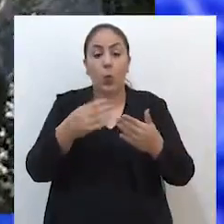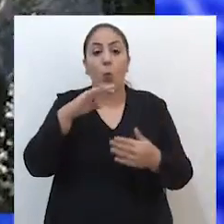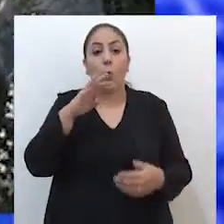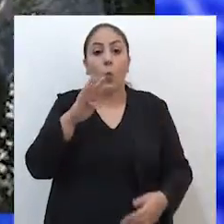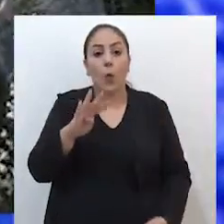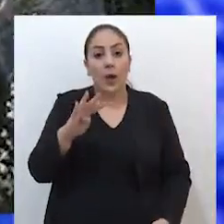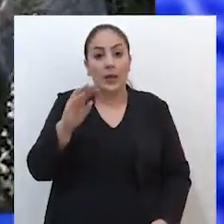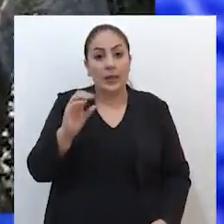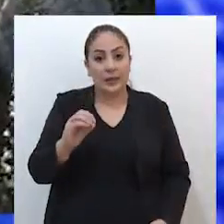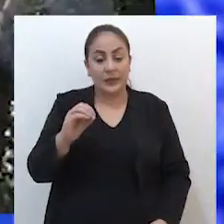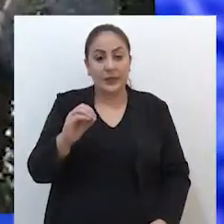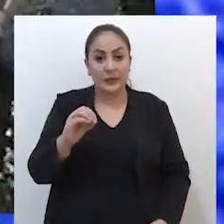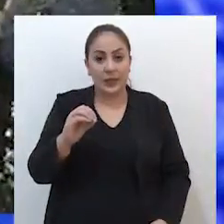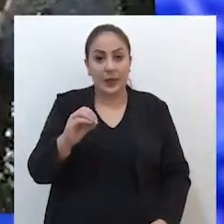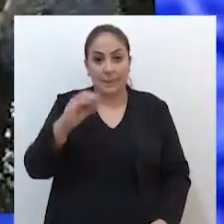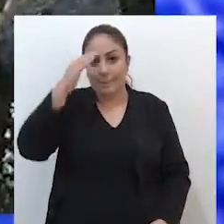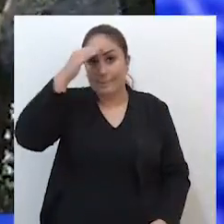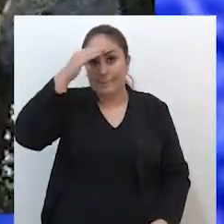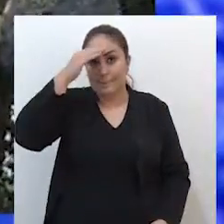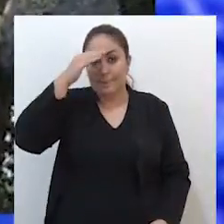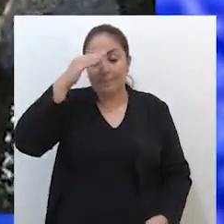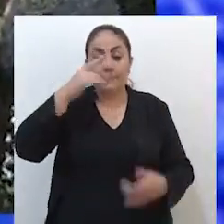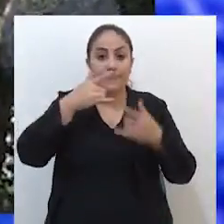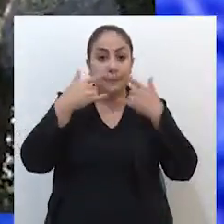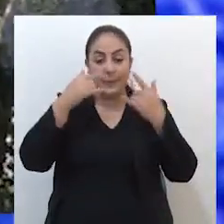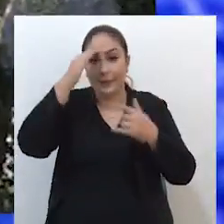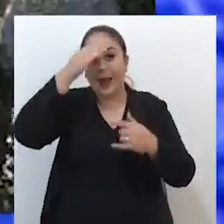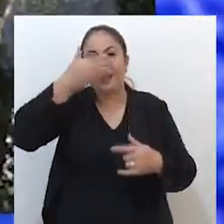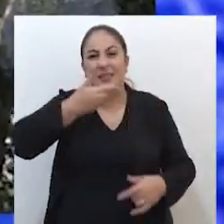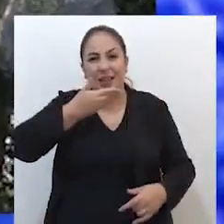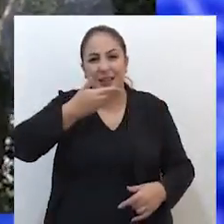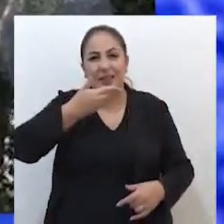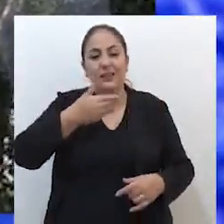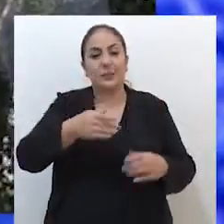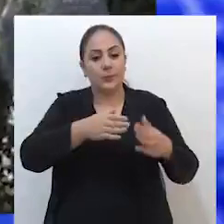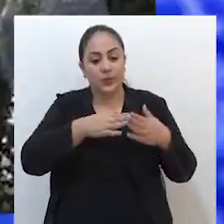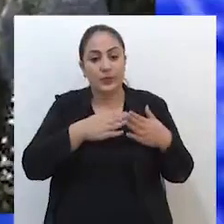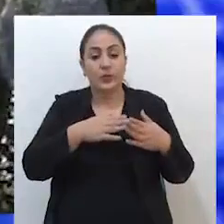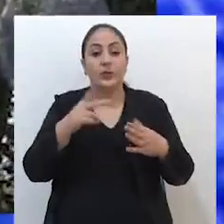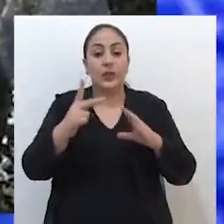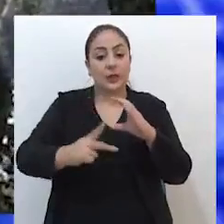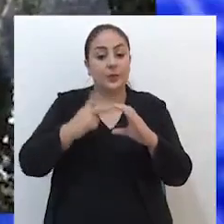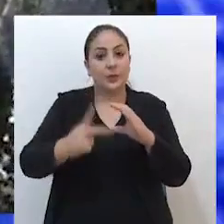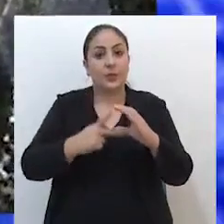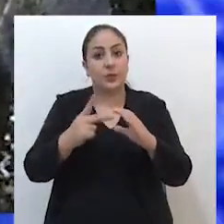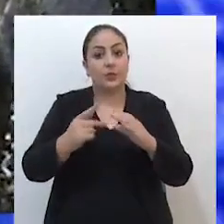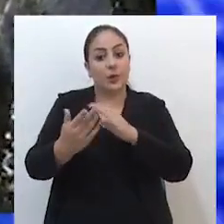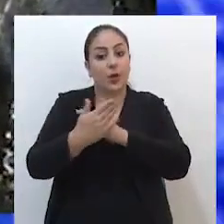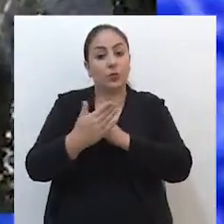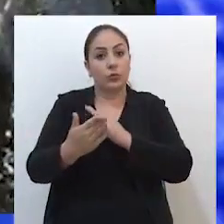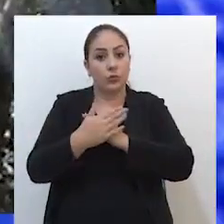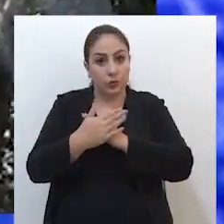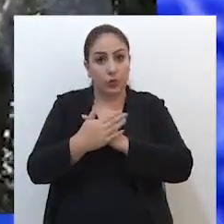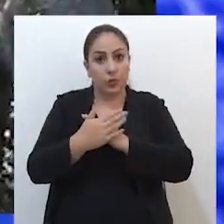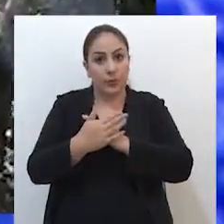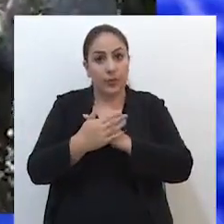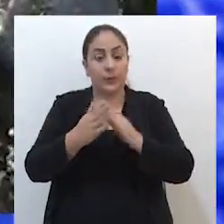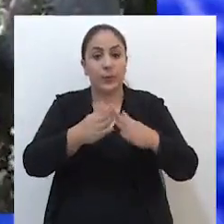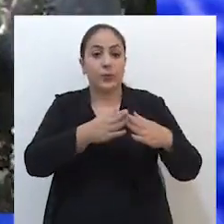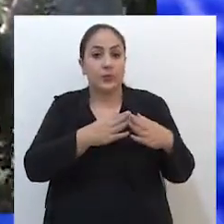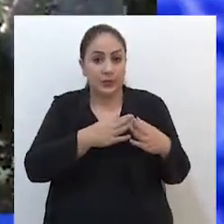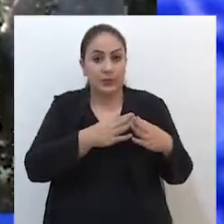40 máscaras de doação da Câmara Municipal de Vereadores, que nos ajudou muito para a prevenção do